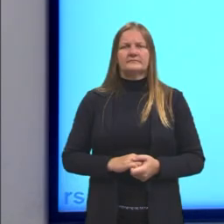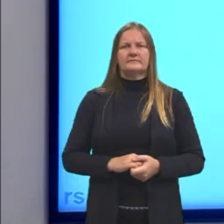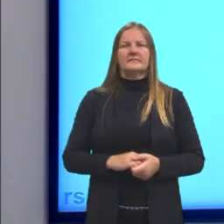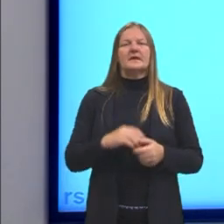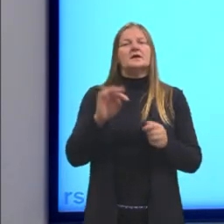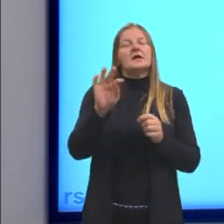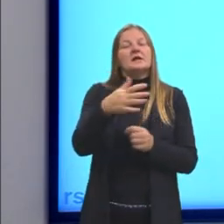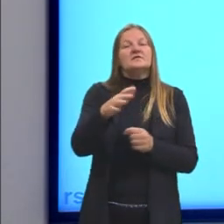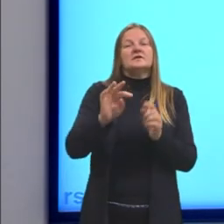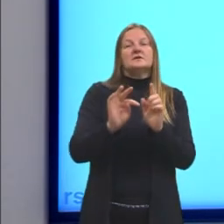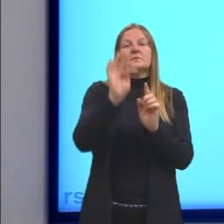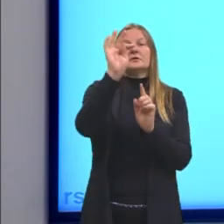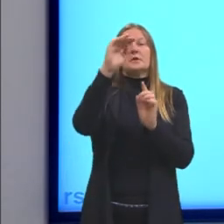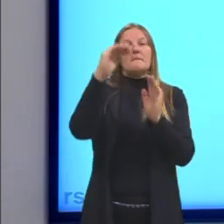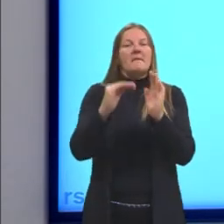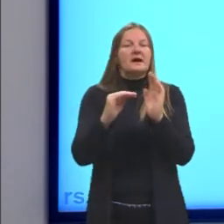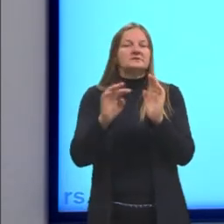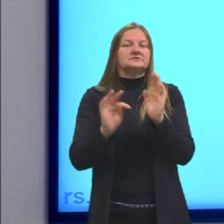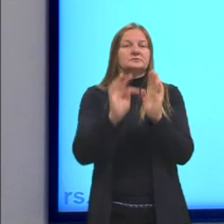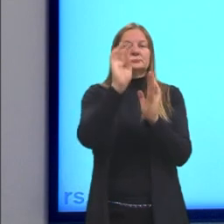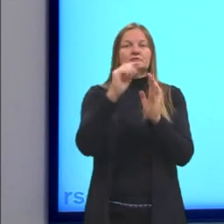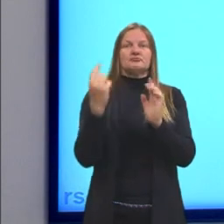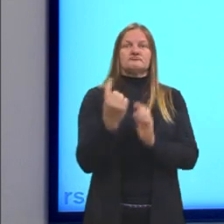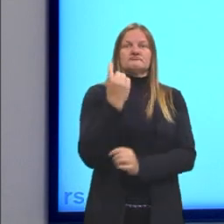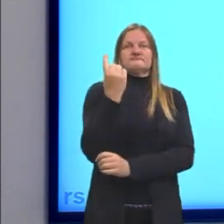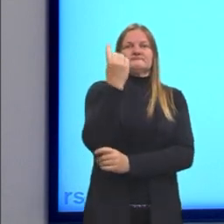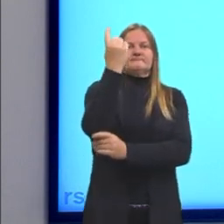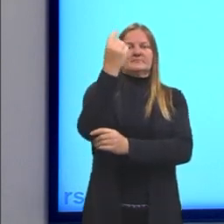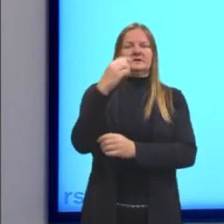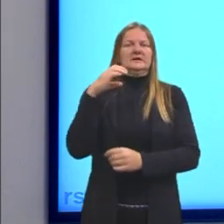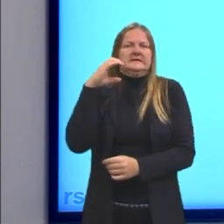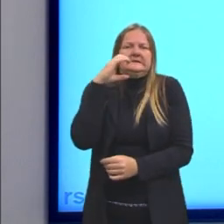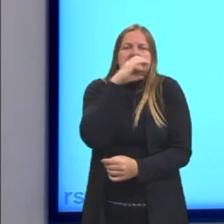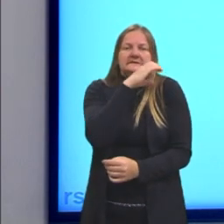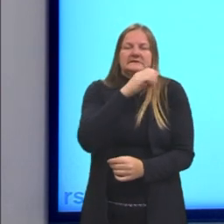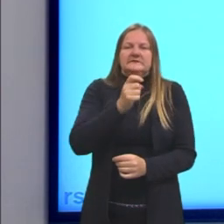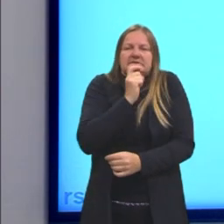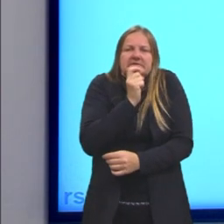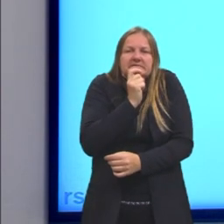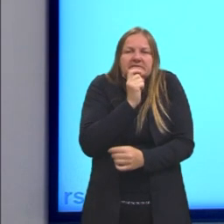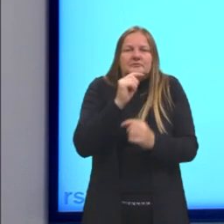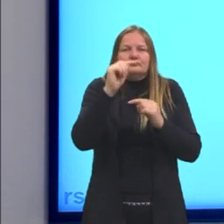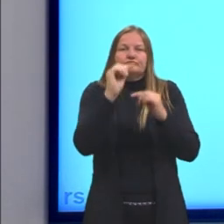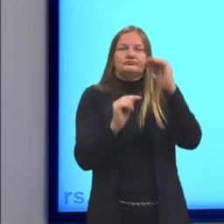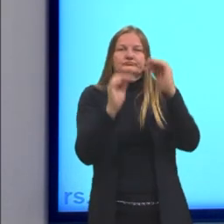temperatura baixa ou uma temperatura alta. Sensação de quente e sensação de frio.